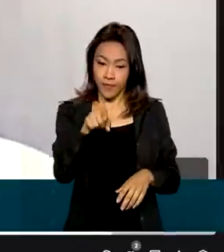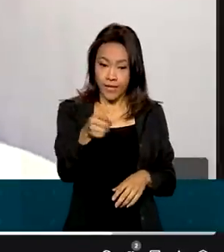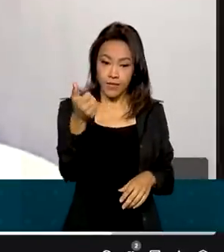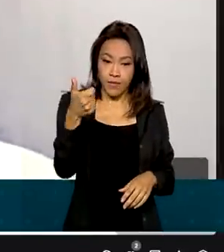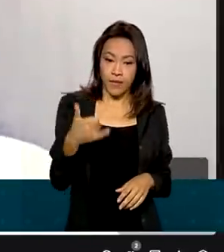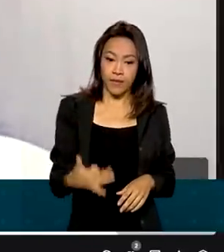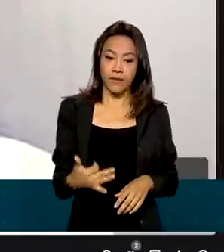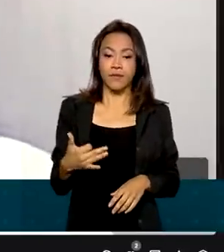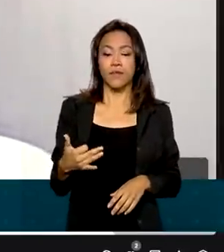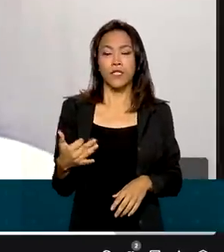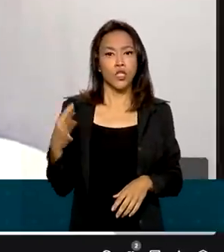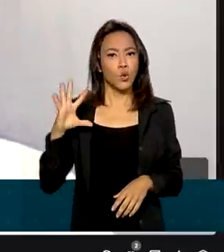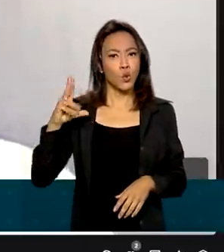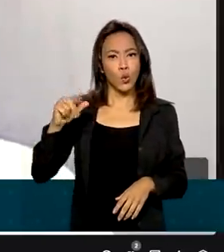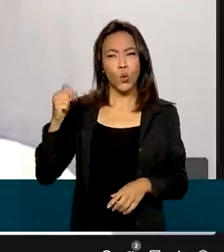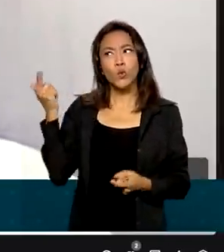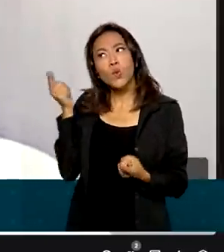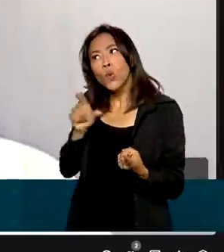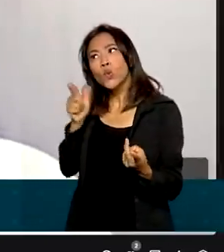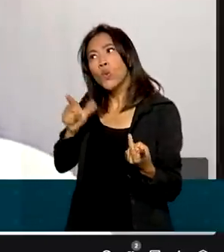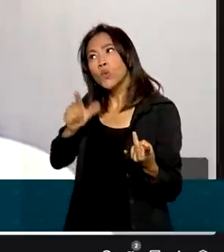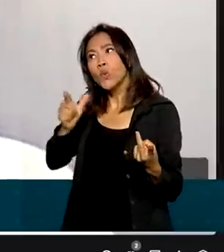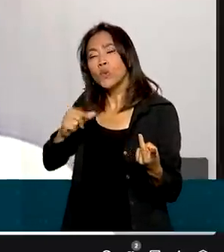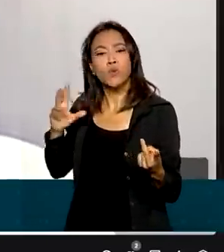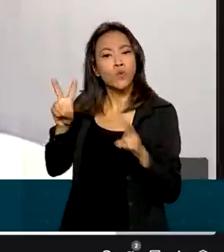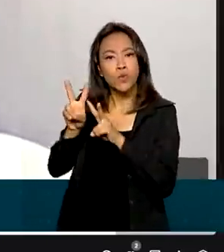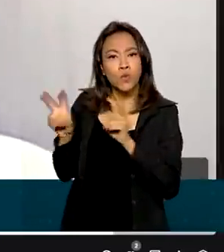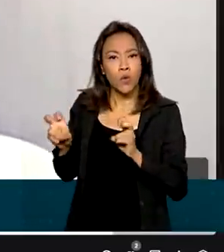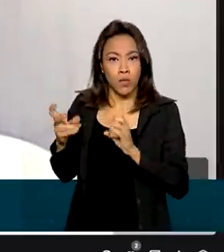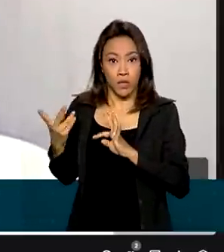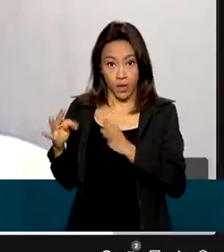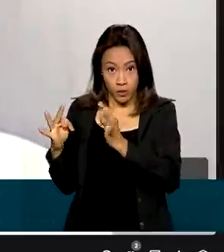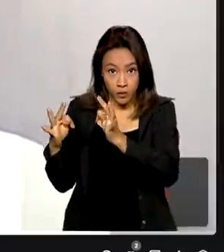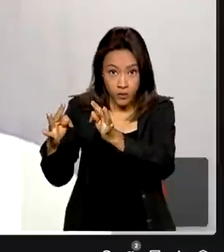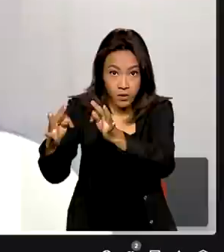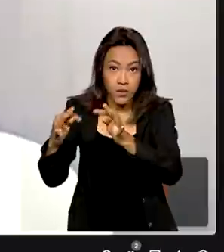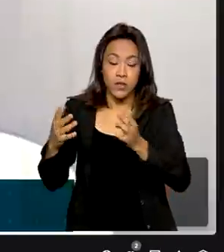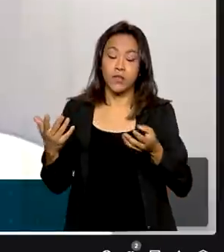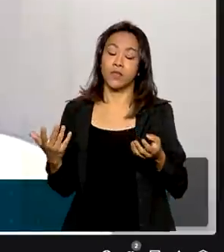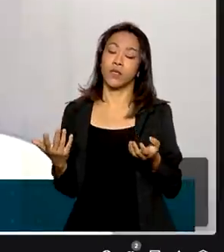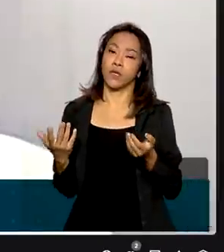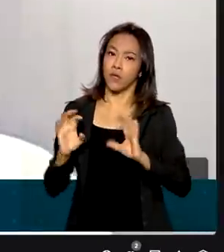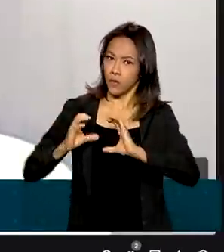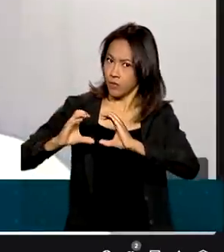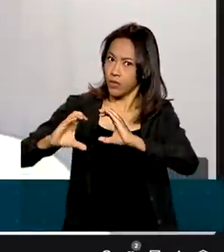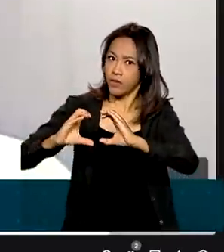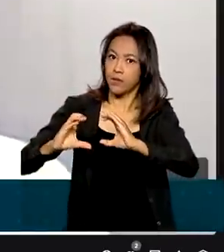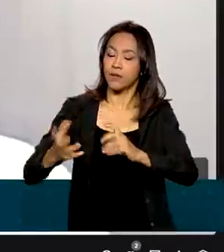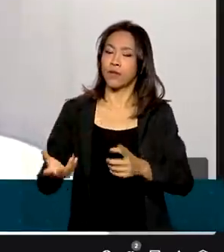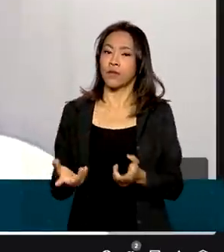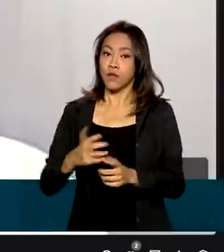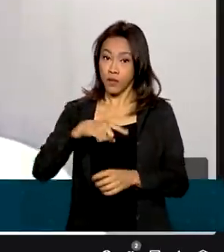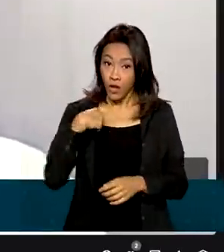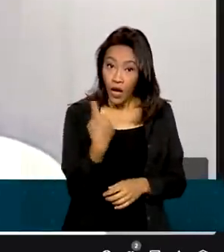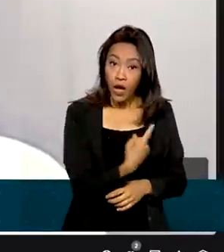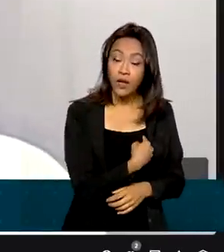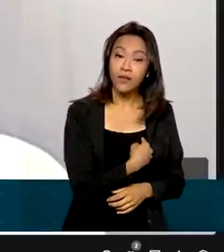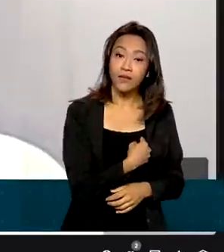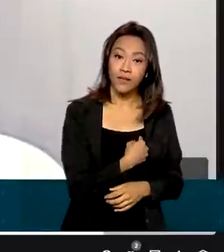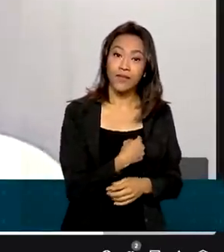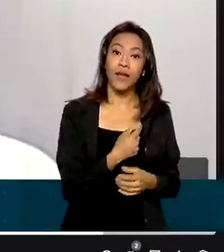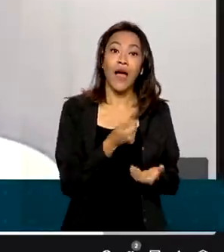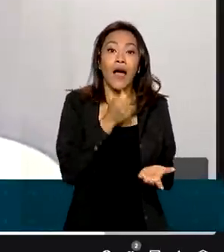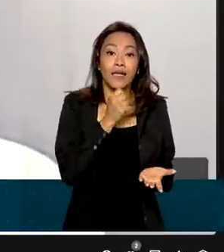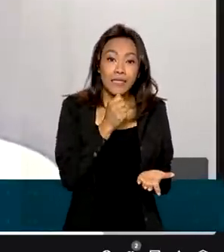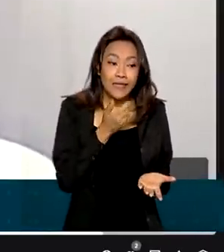com todos os avanços que a gente tem, né, de tecnologias, de comunicação, nós estamos aqui, estar aqui